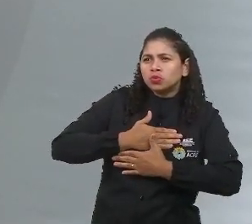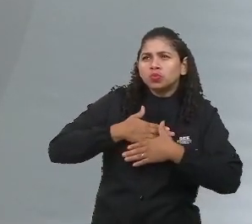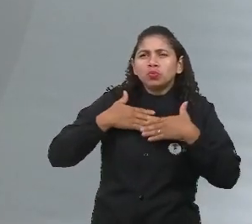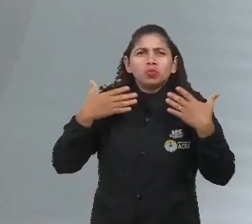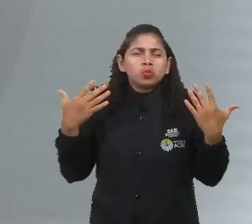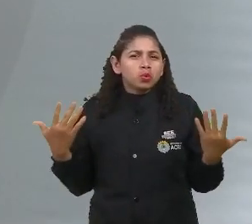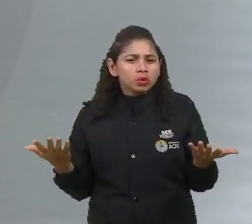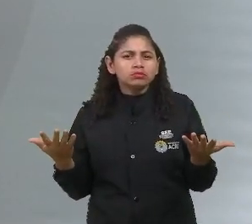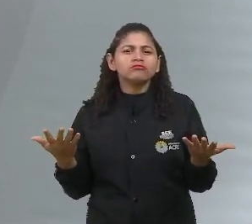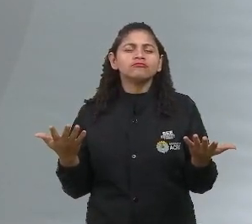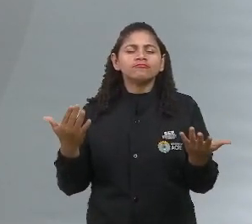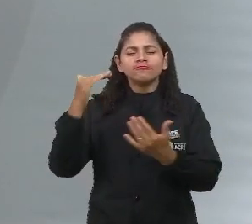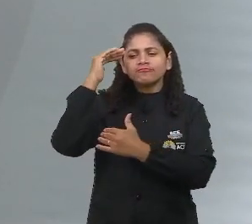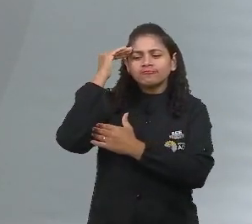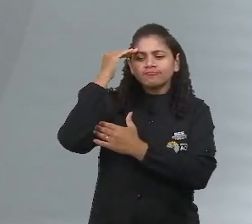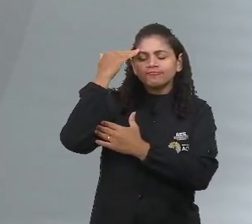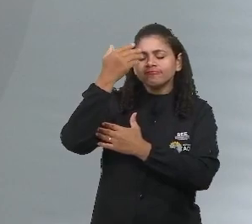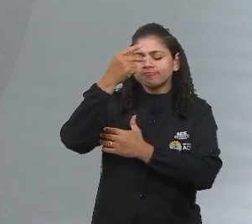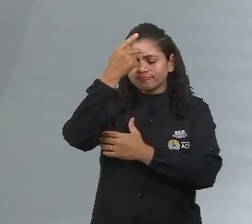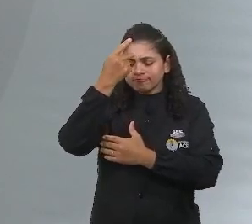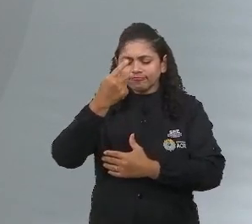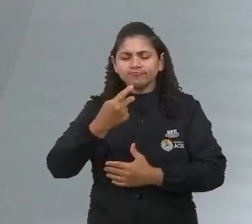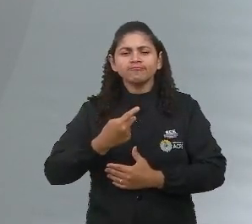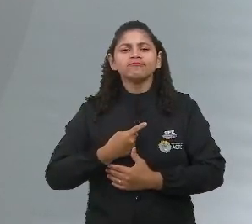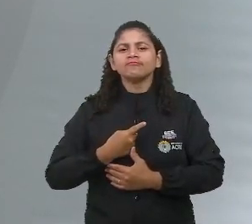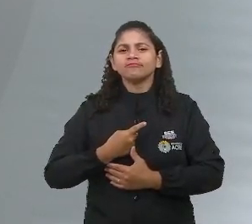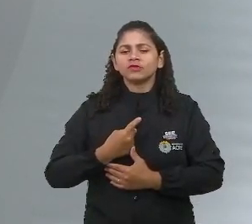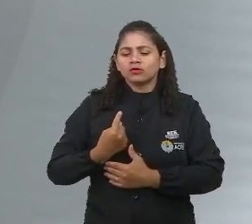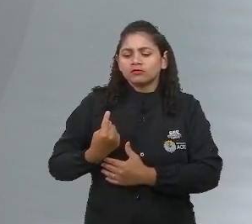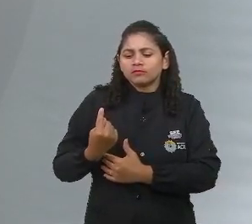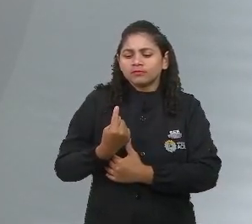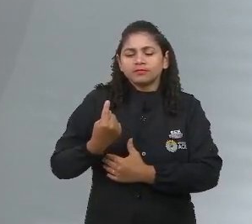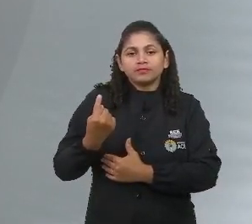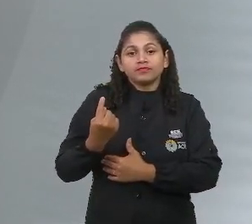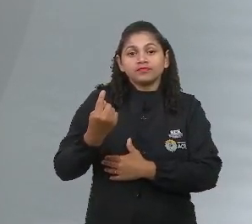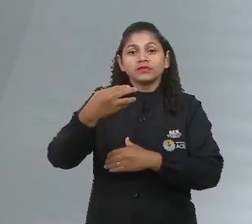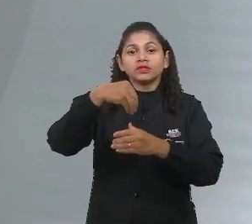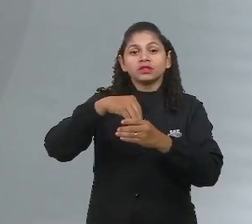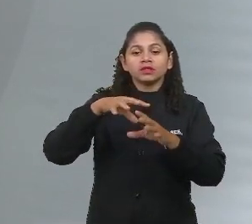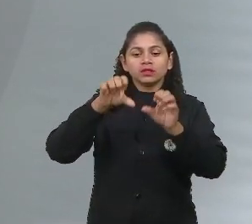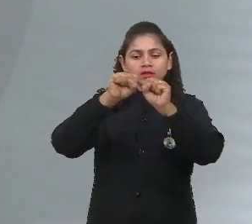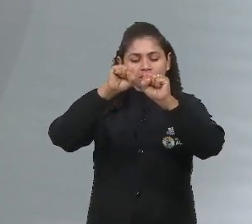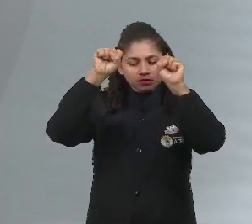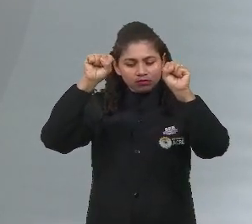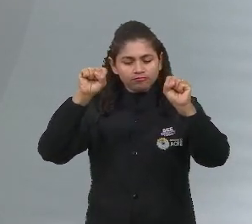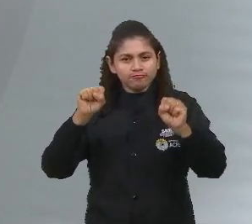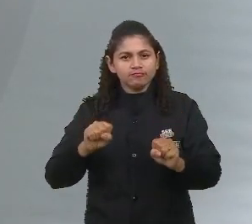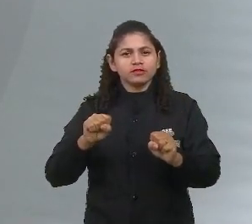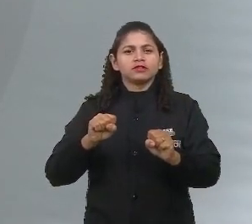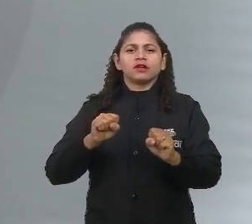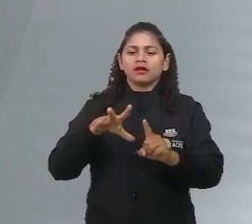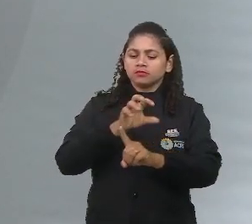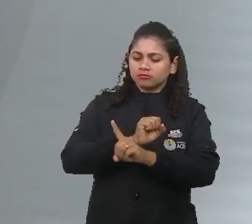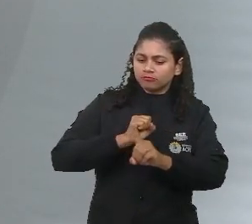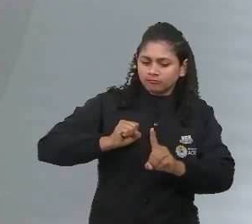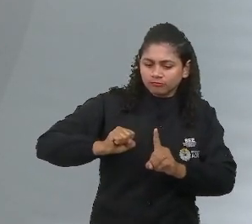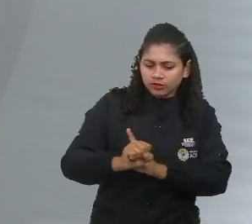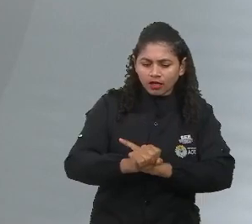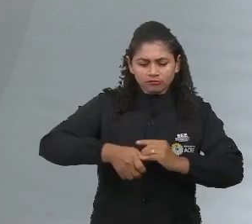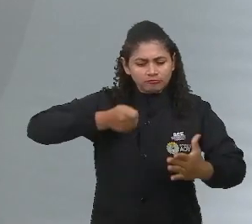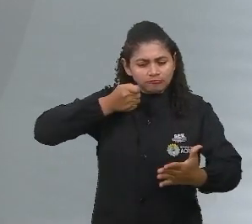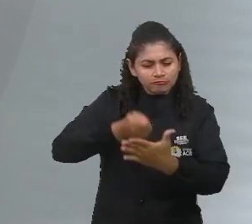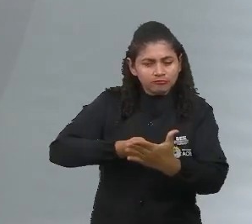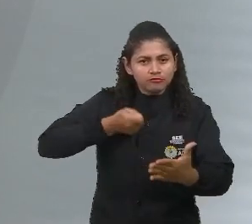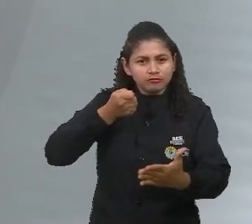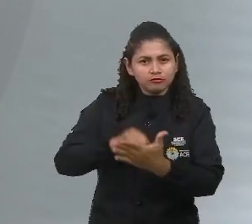anseios, entender eu como um indivíduo que está dentro de um sistema, sistema esse que vai cobrar, que vai pressionar, que